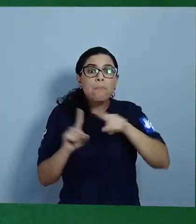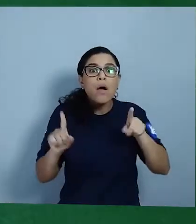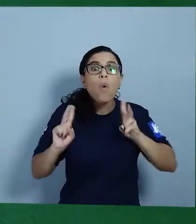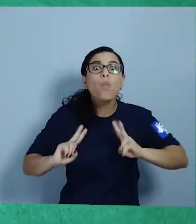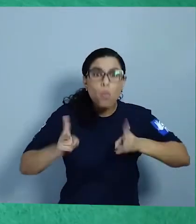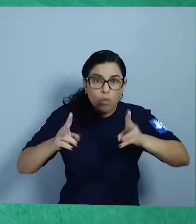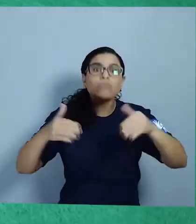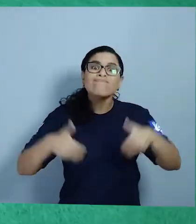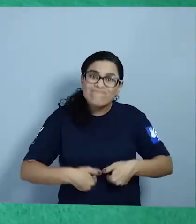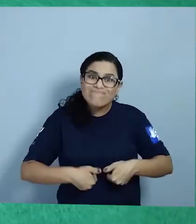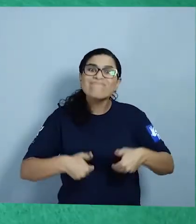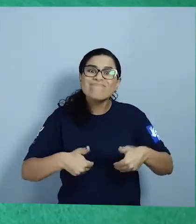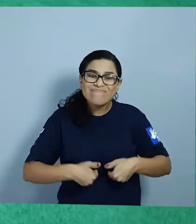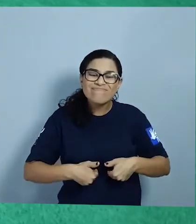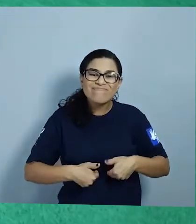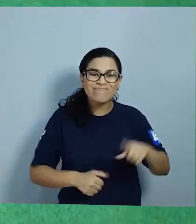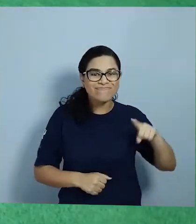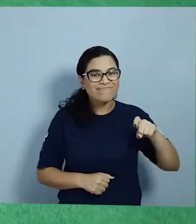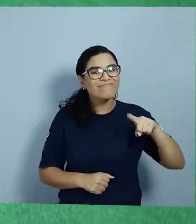com fome